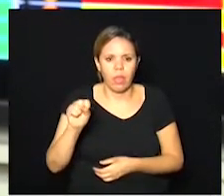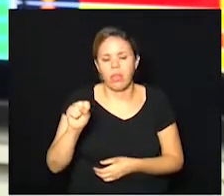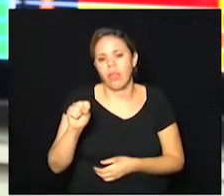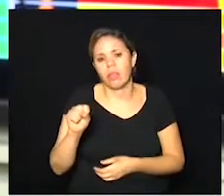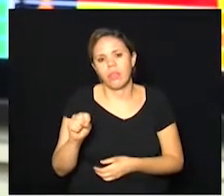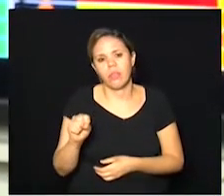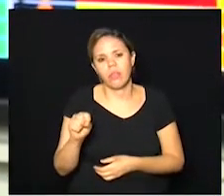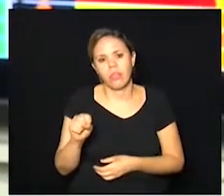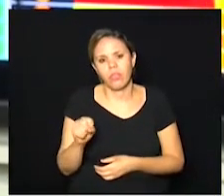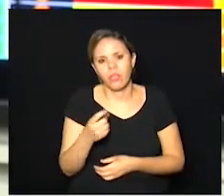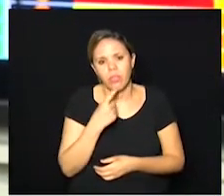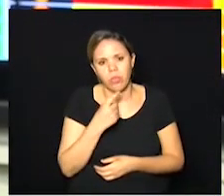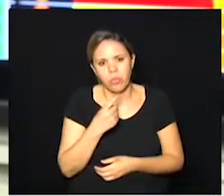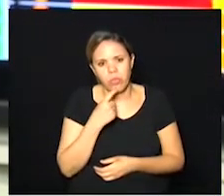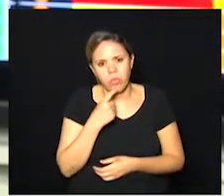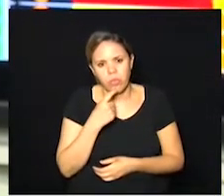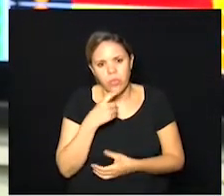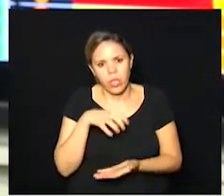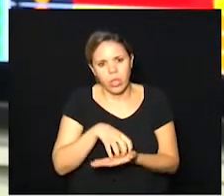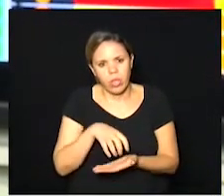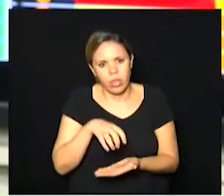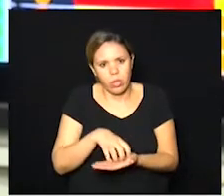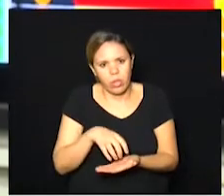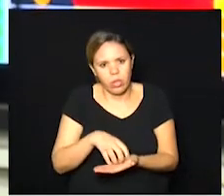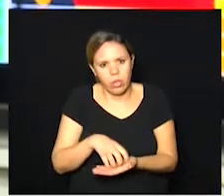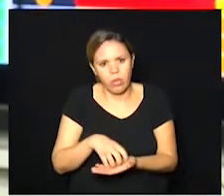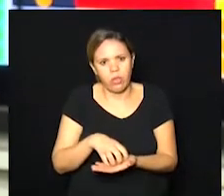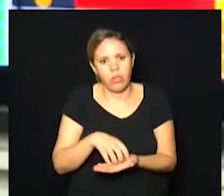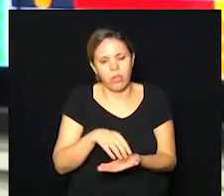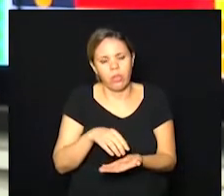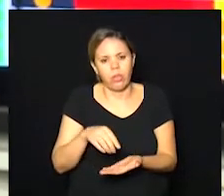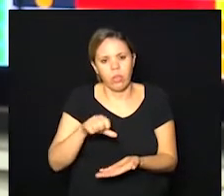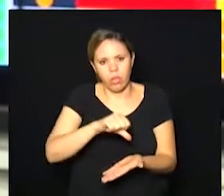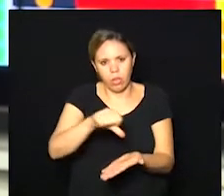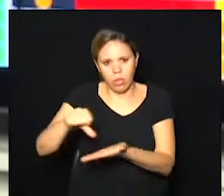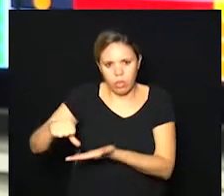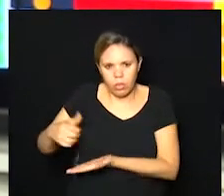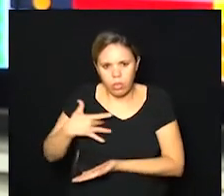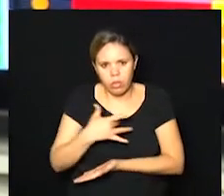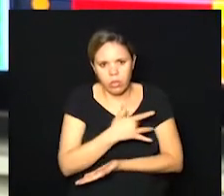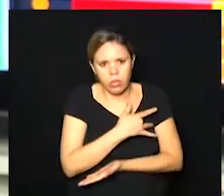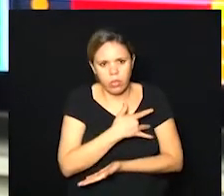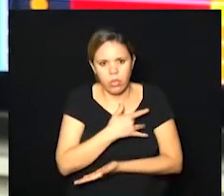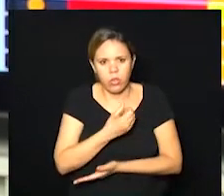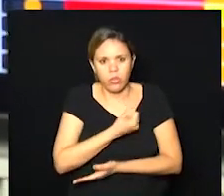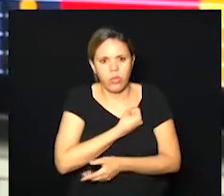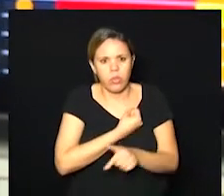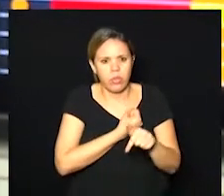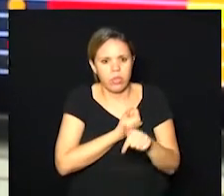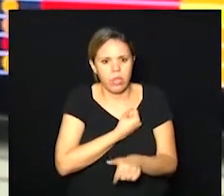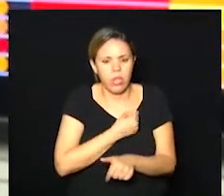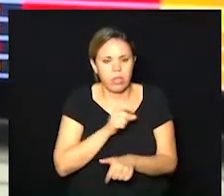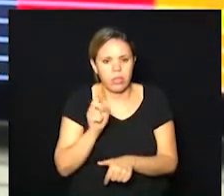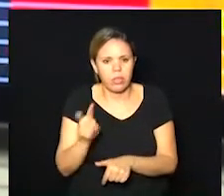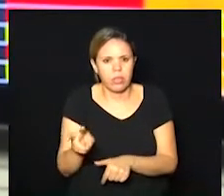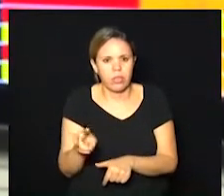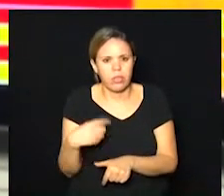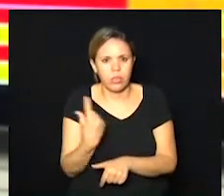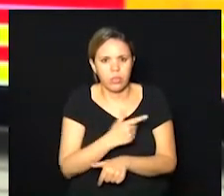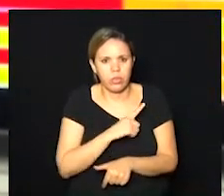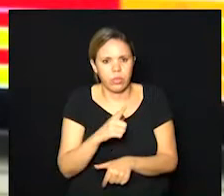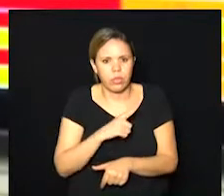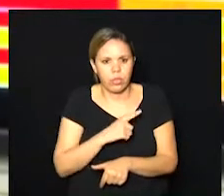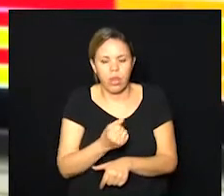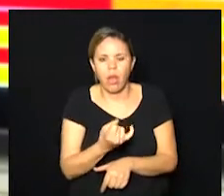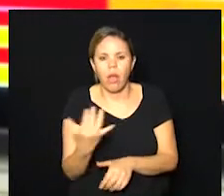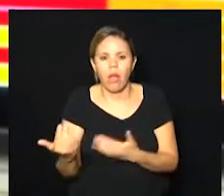DRS é Departamento Regional de Saúde, é o DRS 7. Aqui, nós temos uma